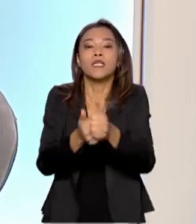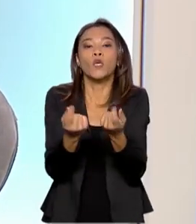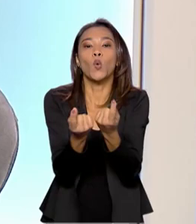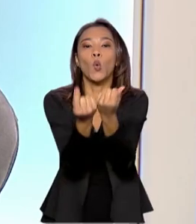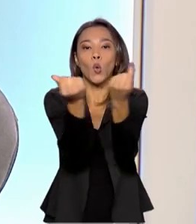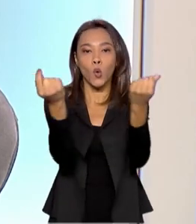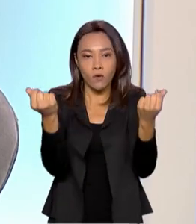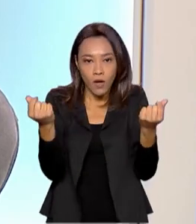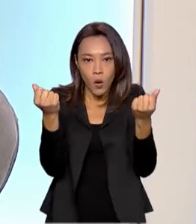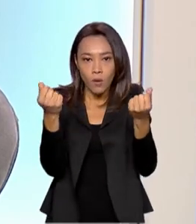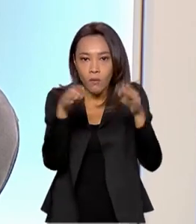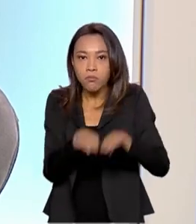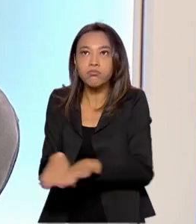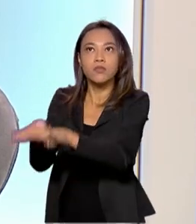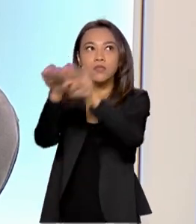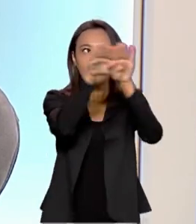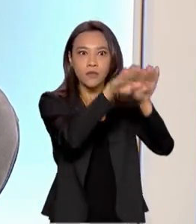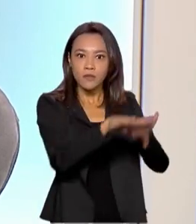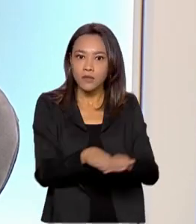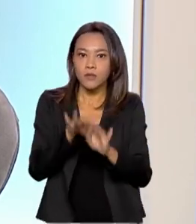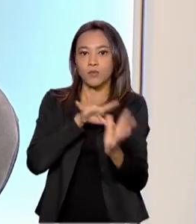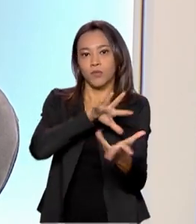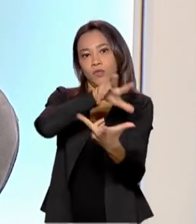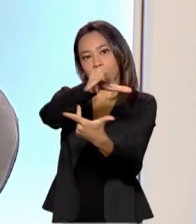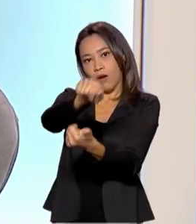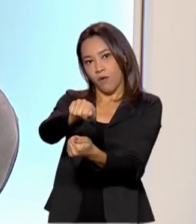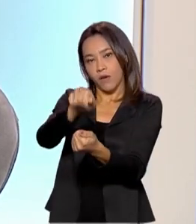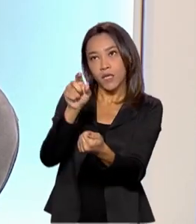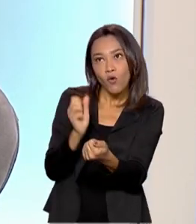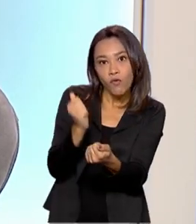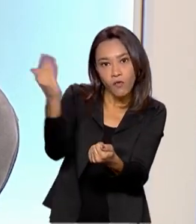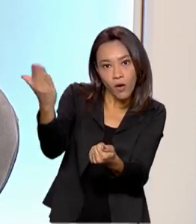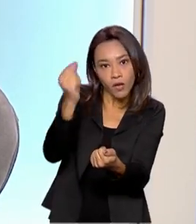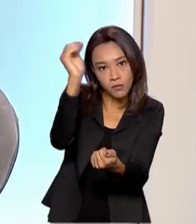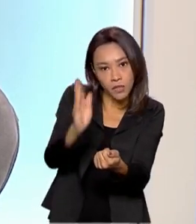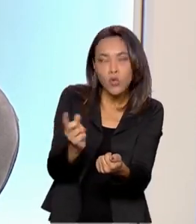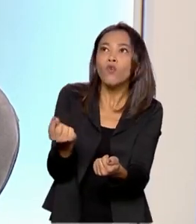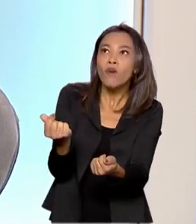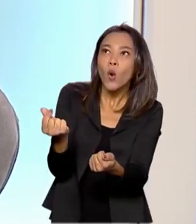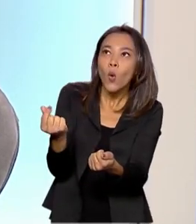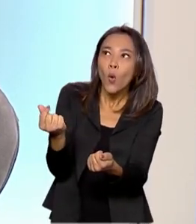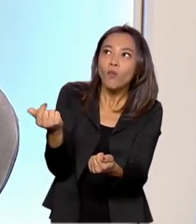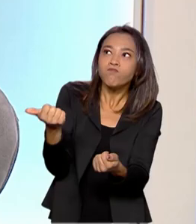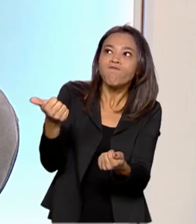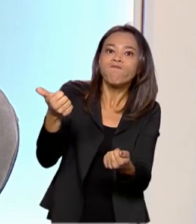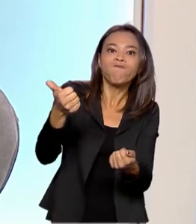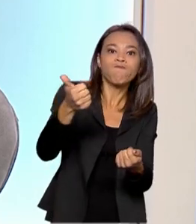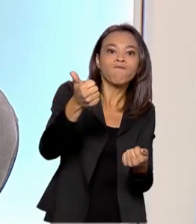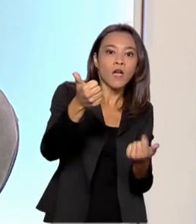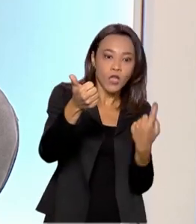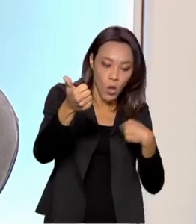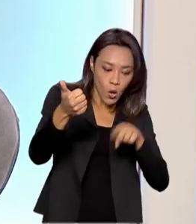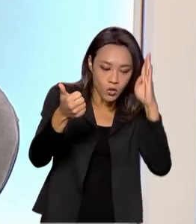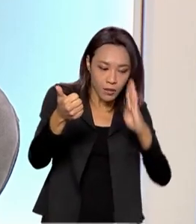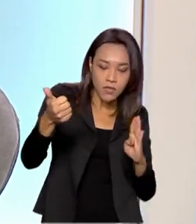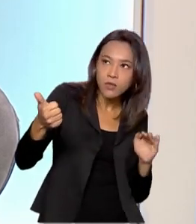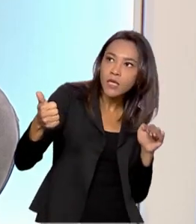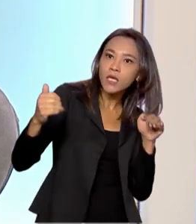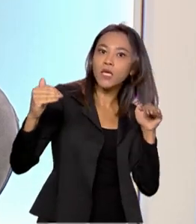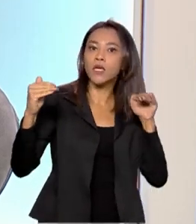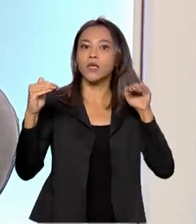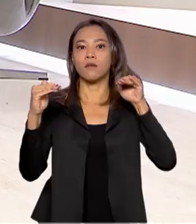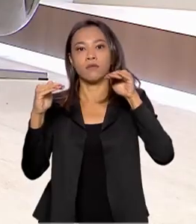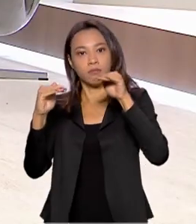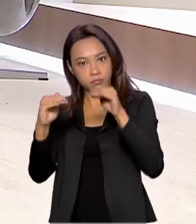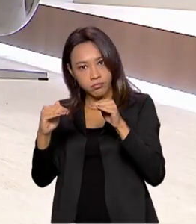importação, ok? Ou seja, o preço que é praticado no mercado internacional, mas todos aqueles custos que eu tenho para internalizar